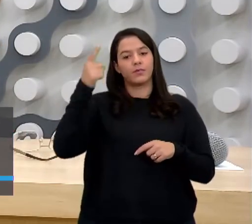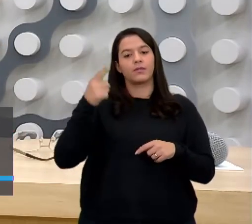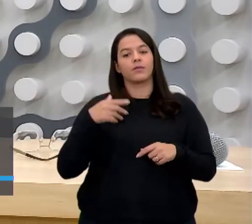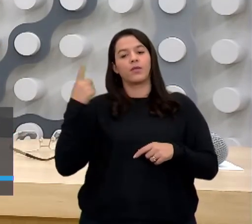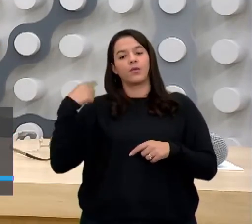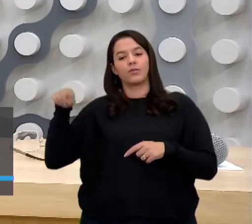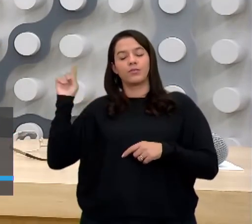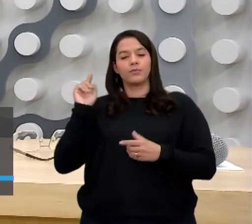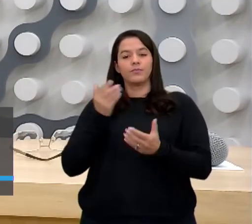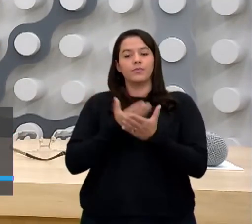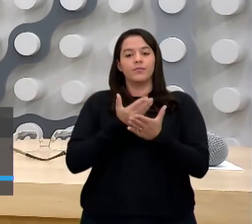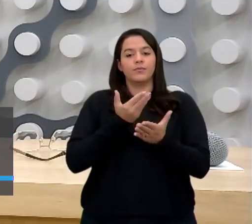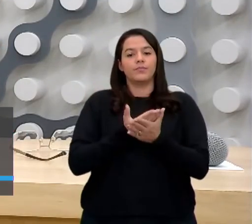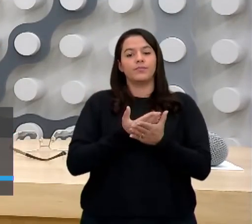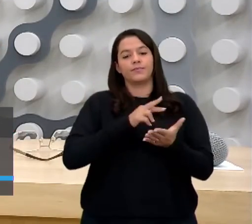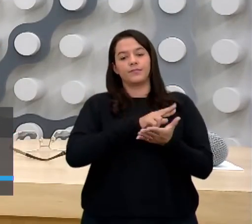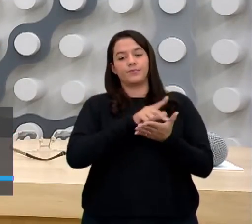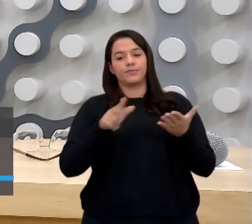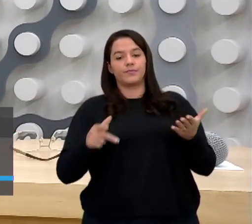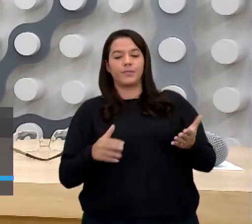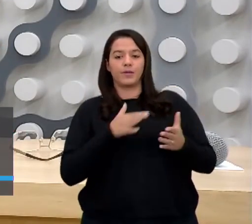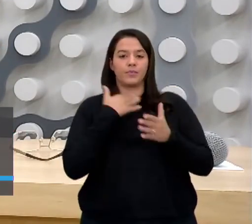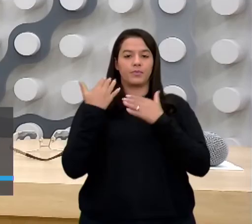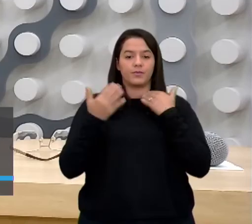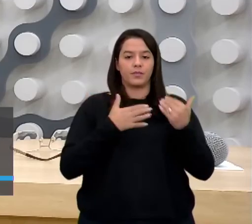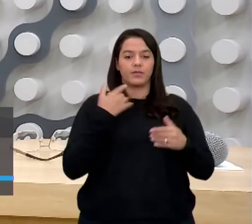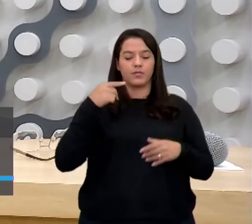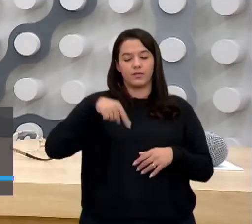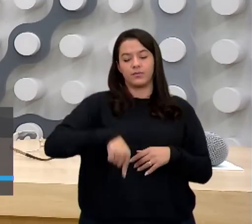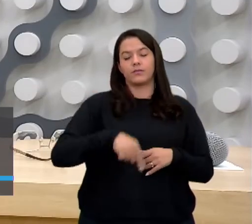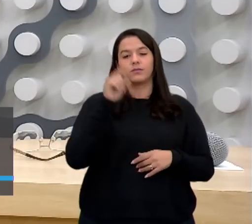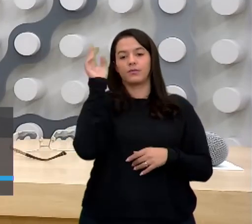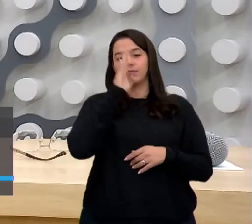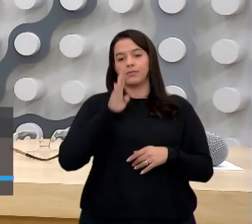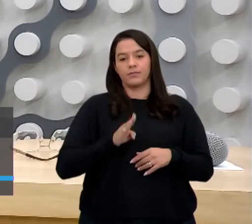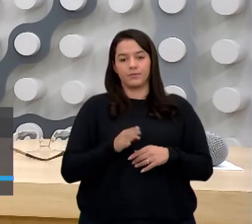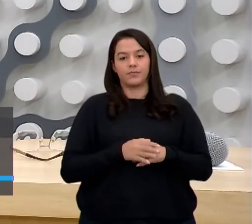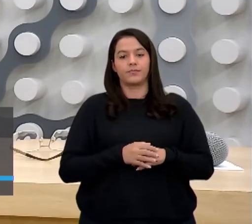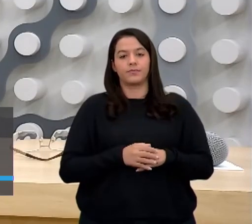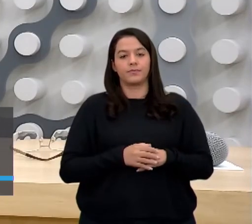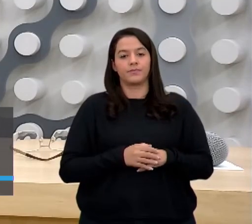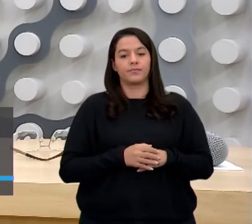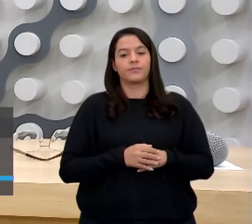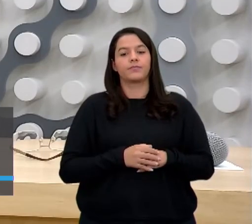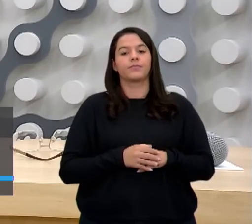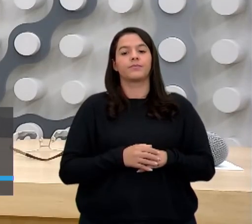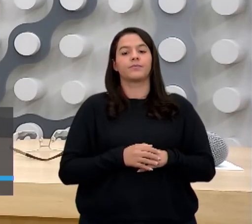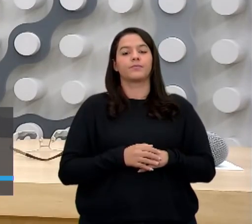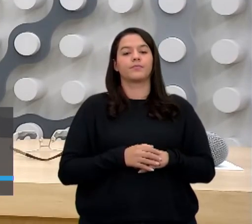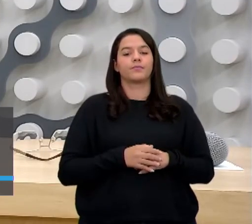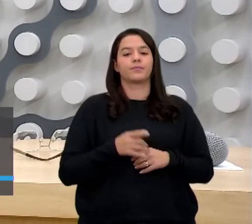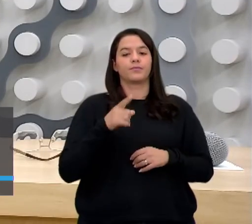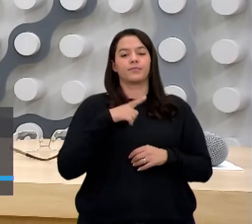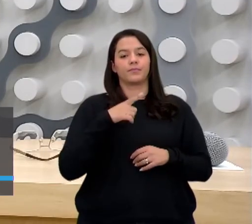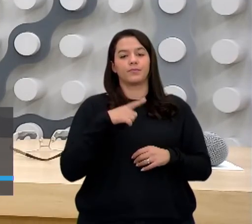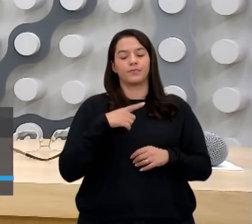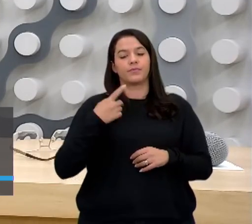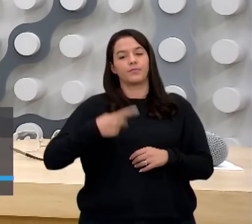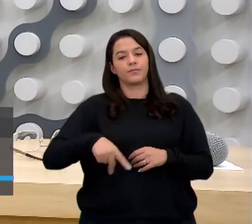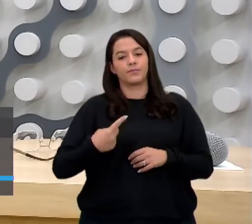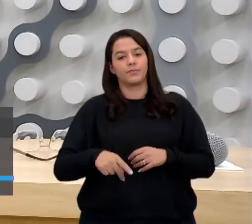última aula, né, as características das mortalidades que nós temos no Brasil. E uma das mortalidades aí que a gente viu que tá